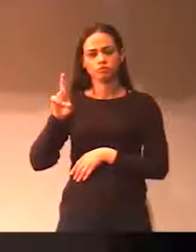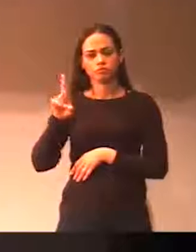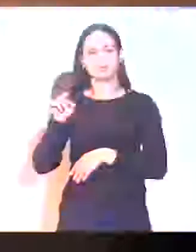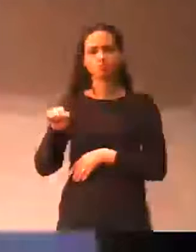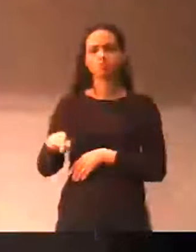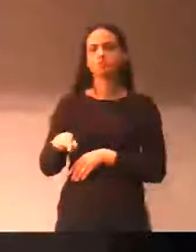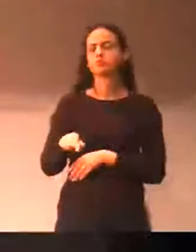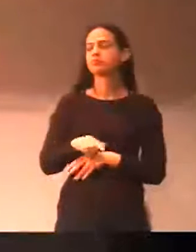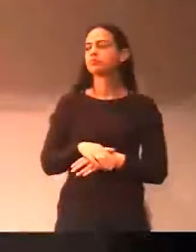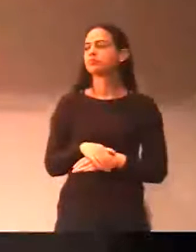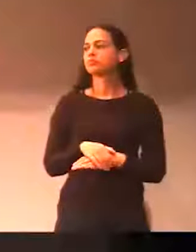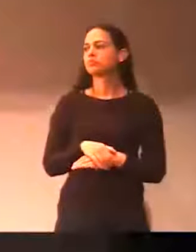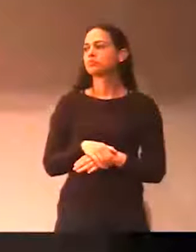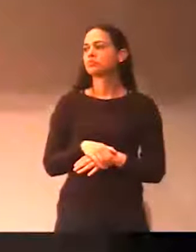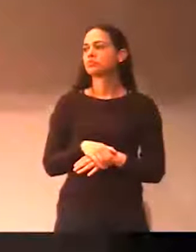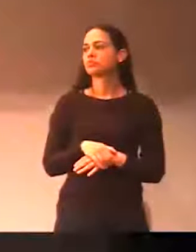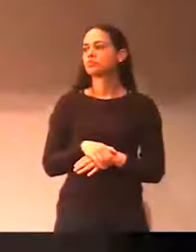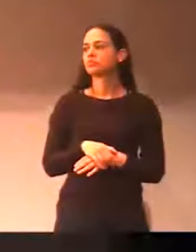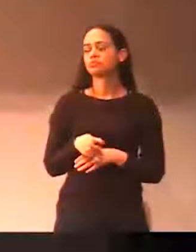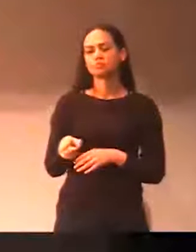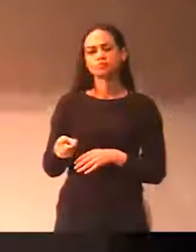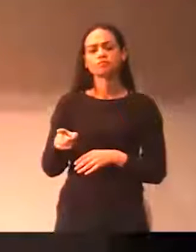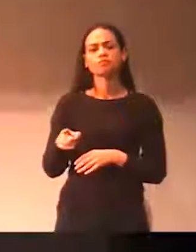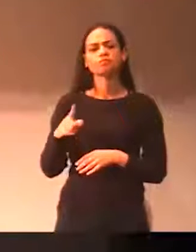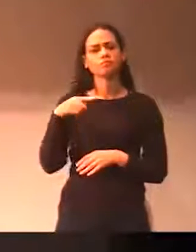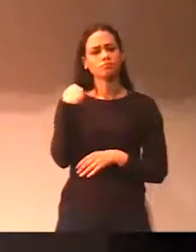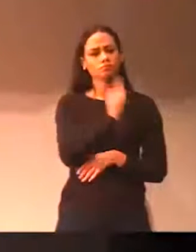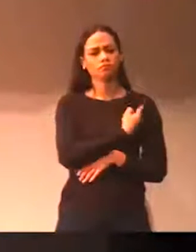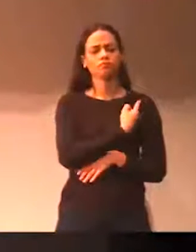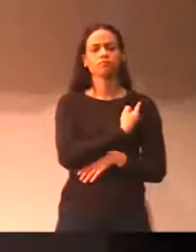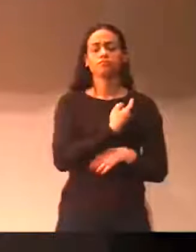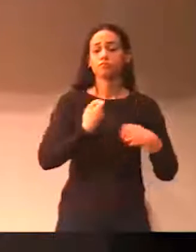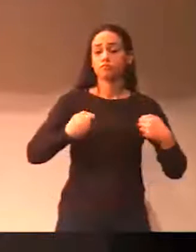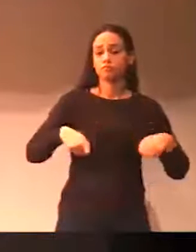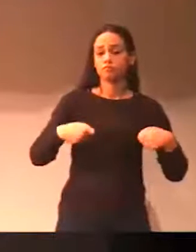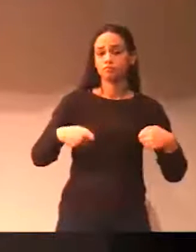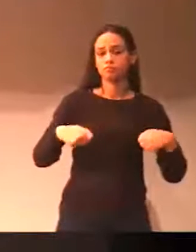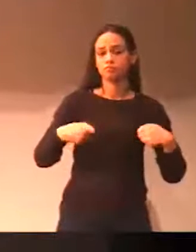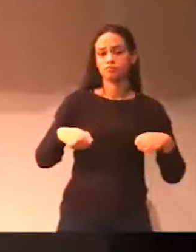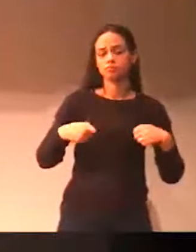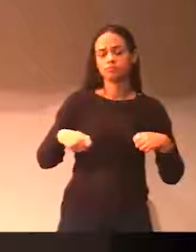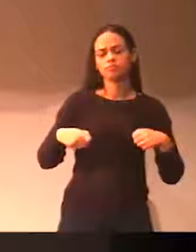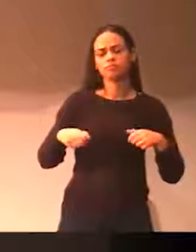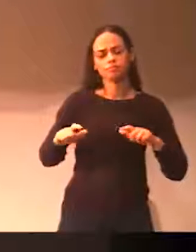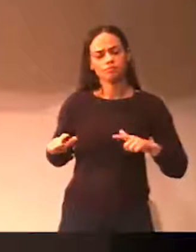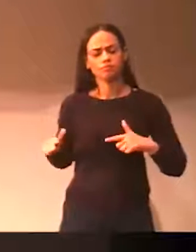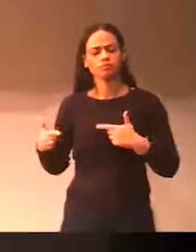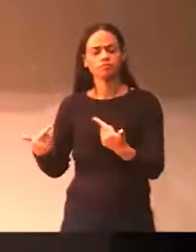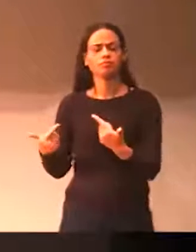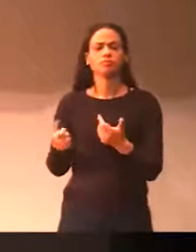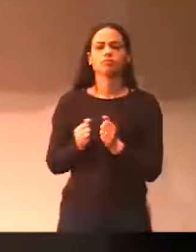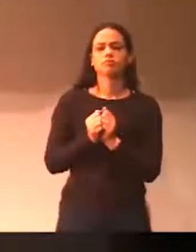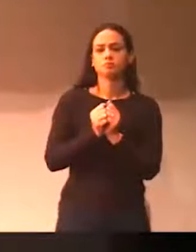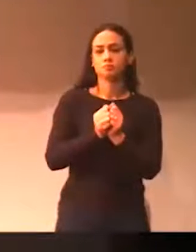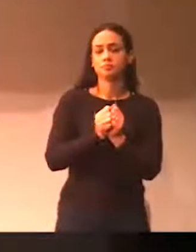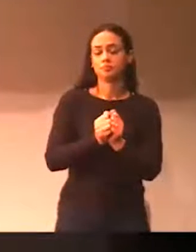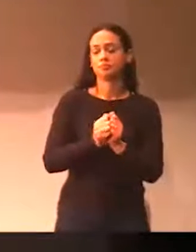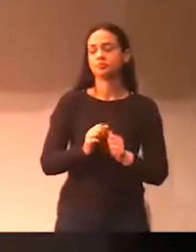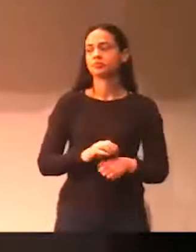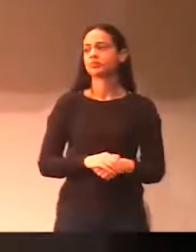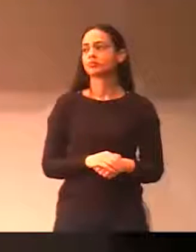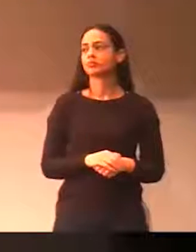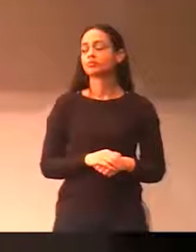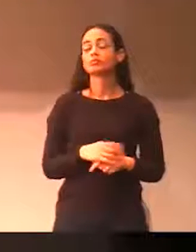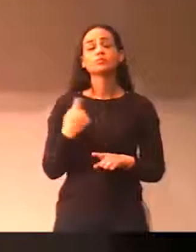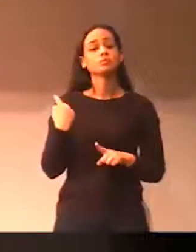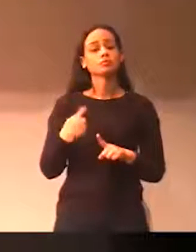Tutelar. Nós podemos e nós devemos abraçar essa luta, porque na maioria